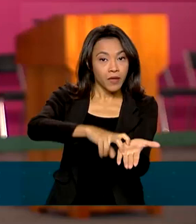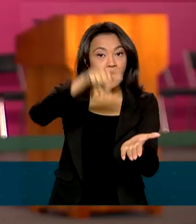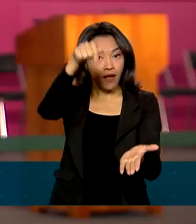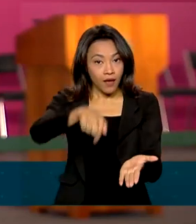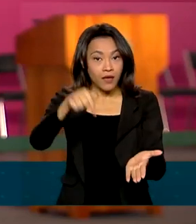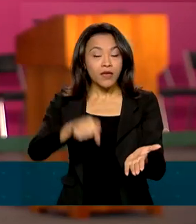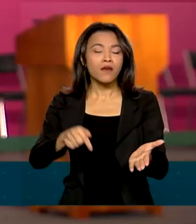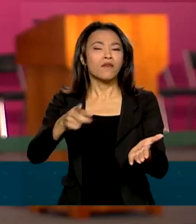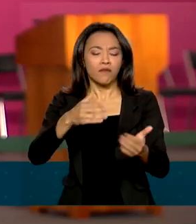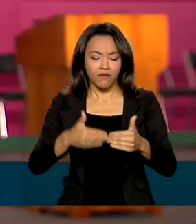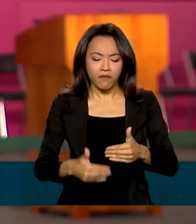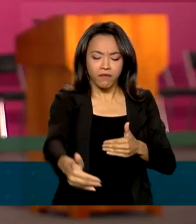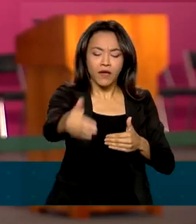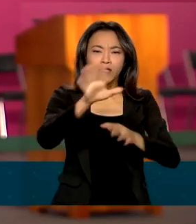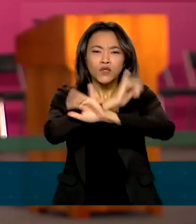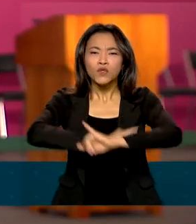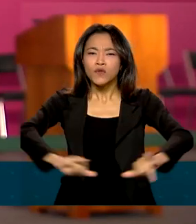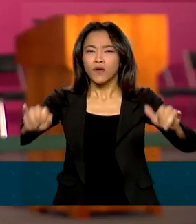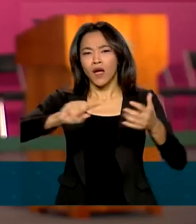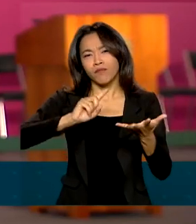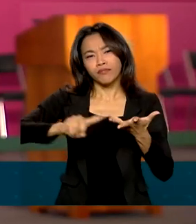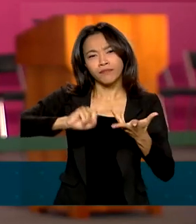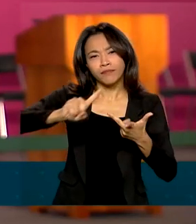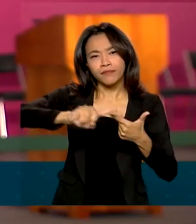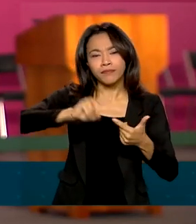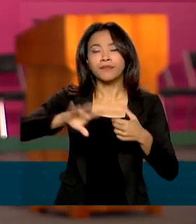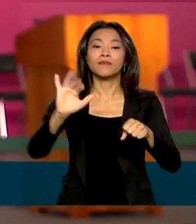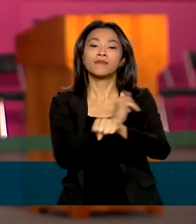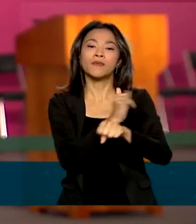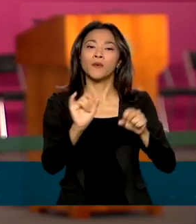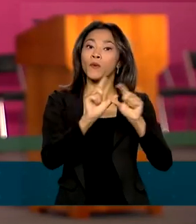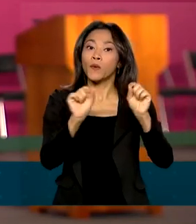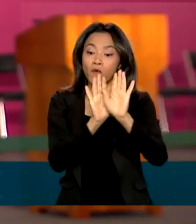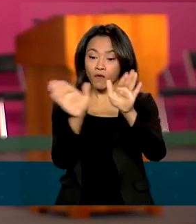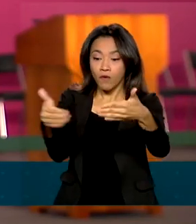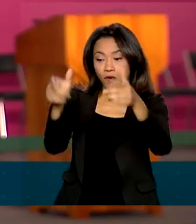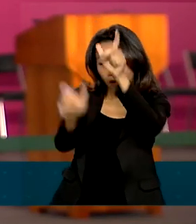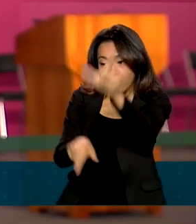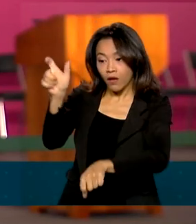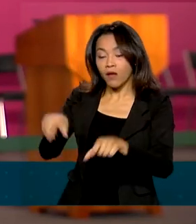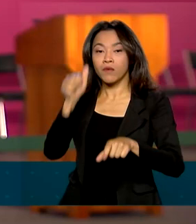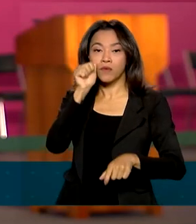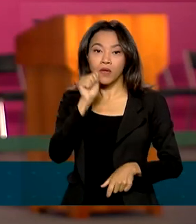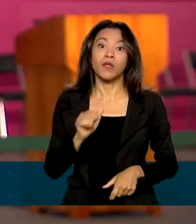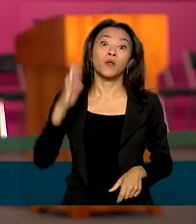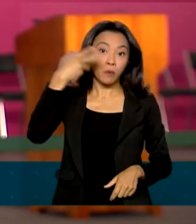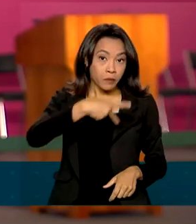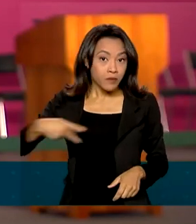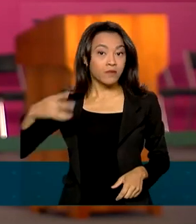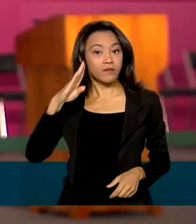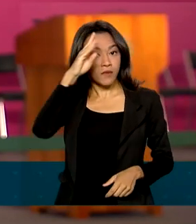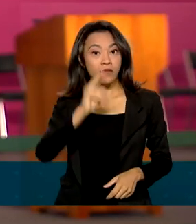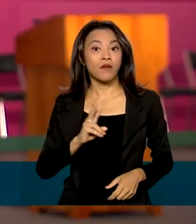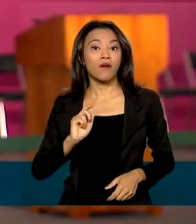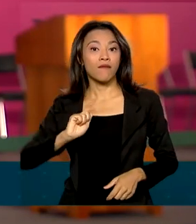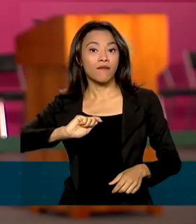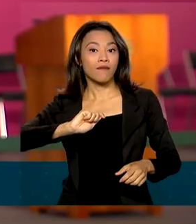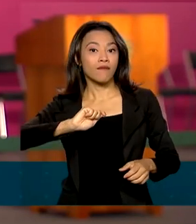Palácio do Planalto uma série de iniciativas voltadas pro público feminino. Inclusive, o presidente Jair Bolsonaro vai assinar dois